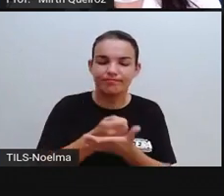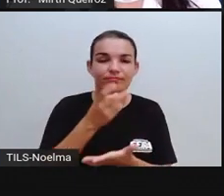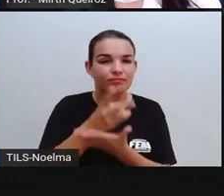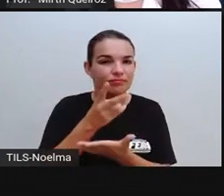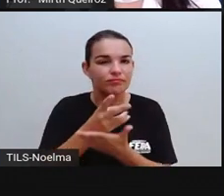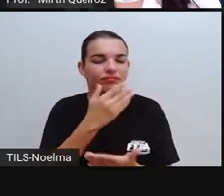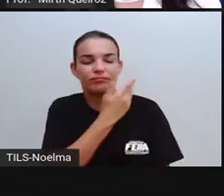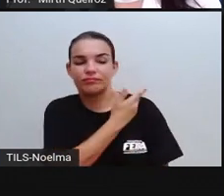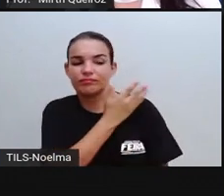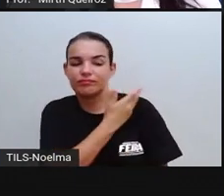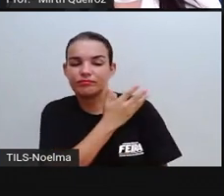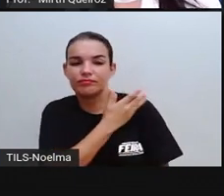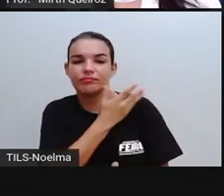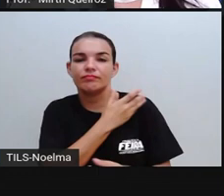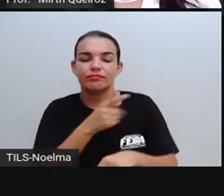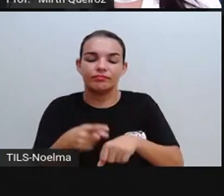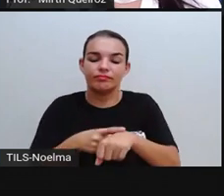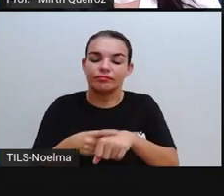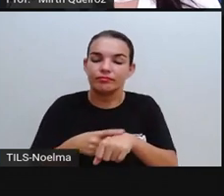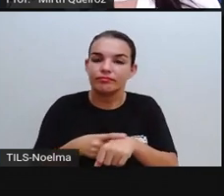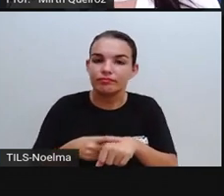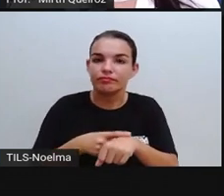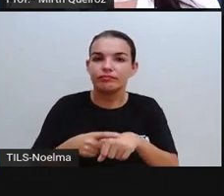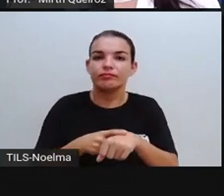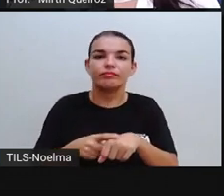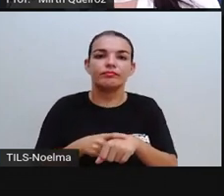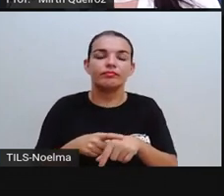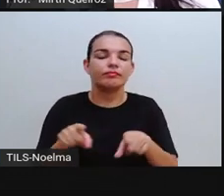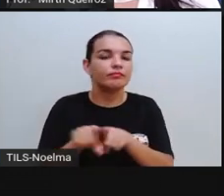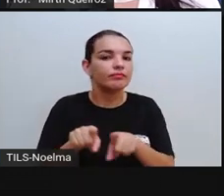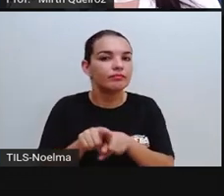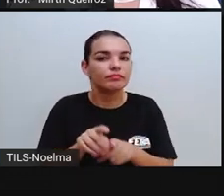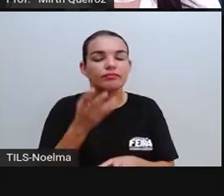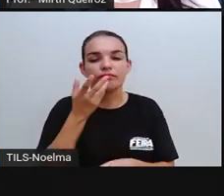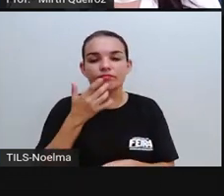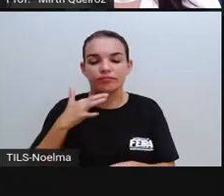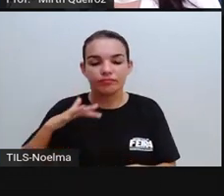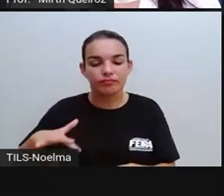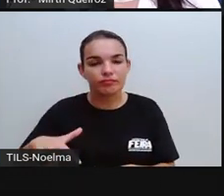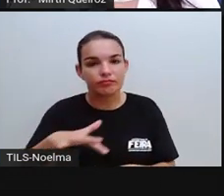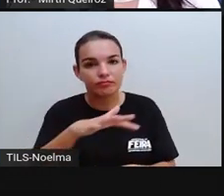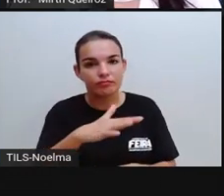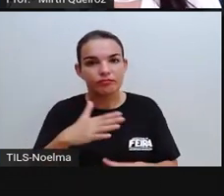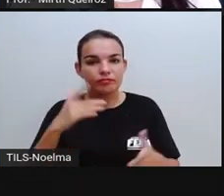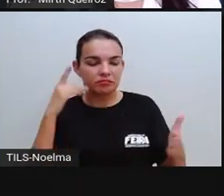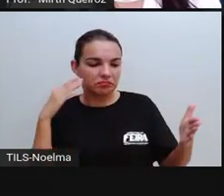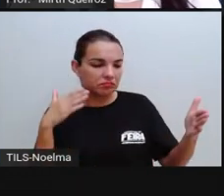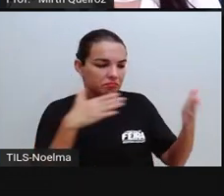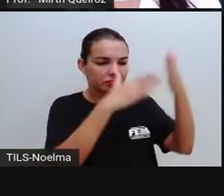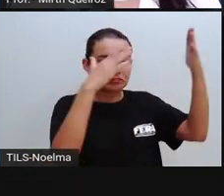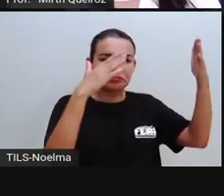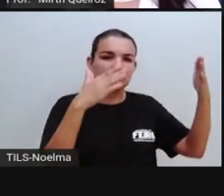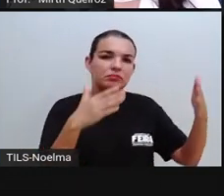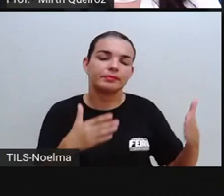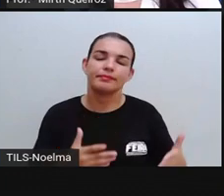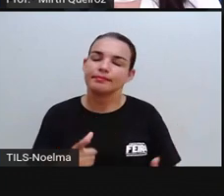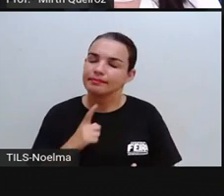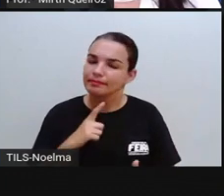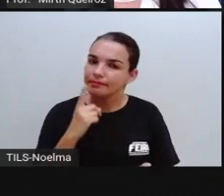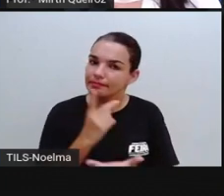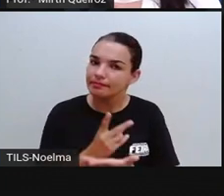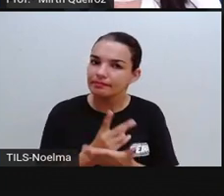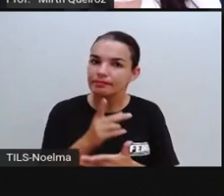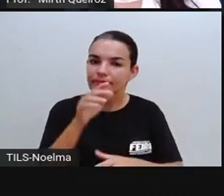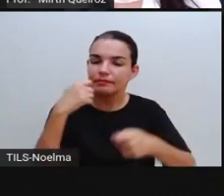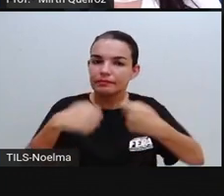e as crianças se tornam alvos, assim como os adultos negros também. É algo que vem passando de geração a